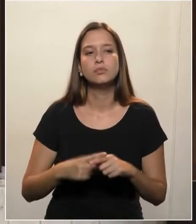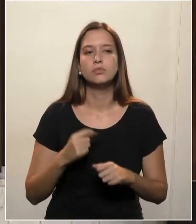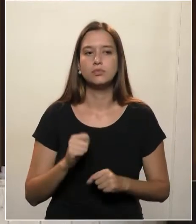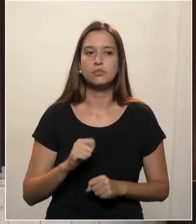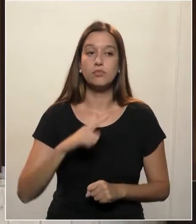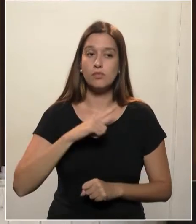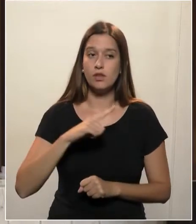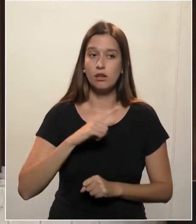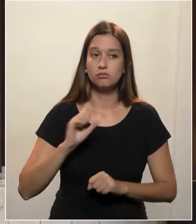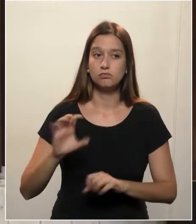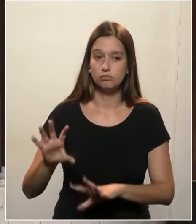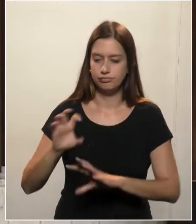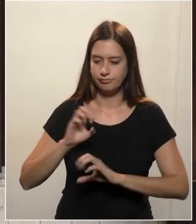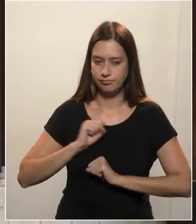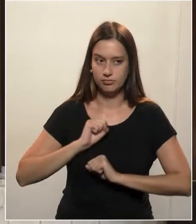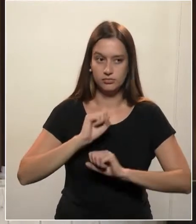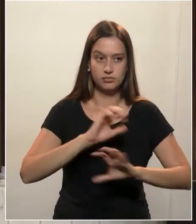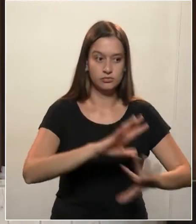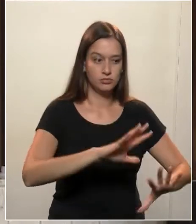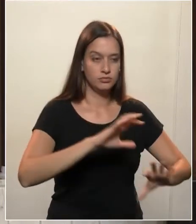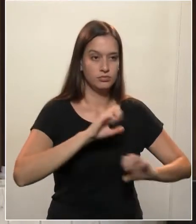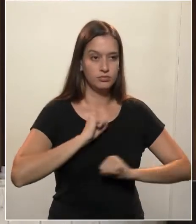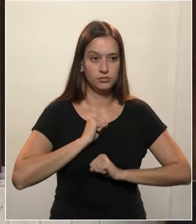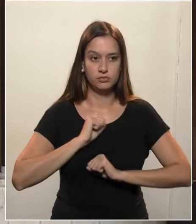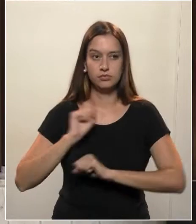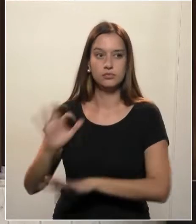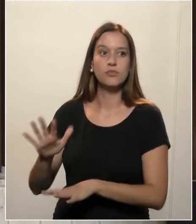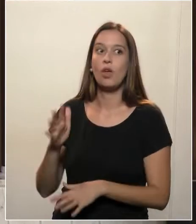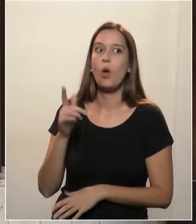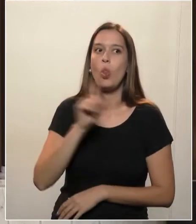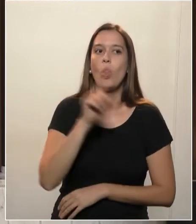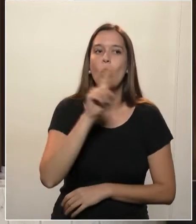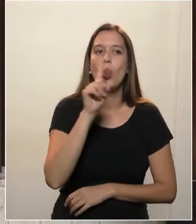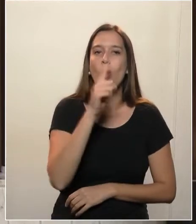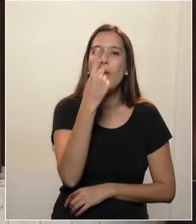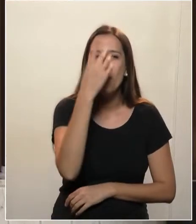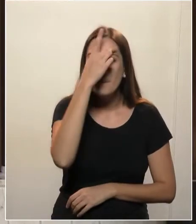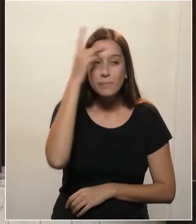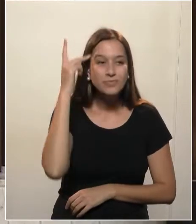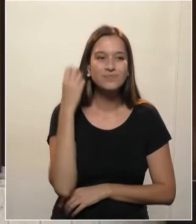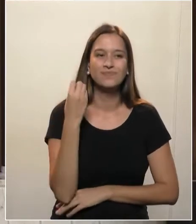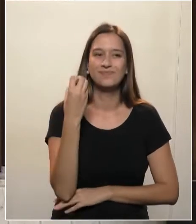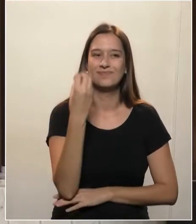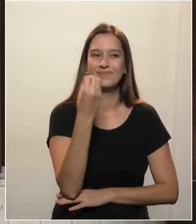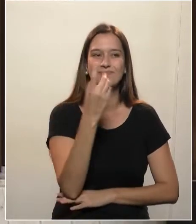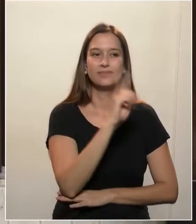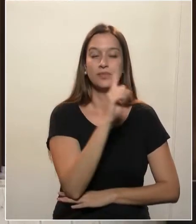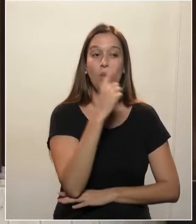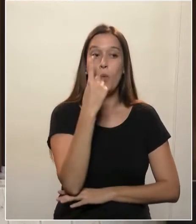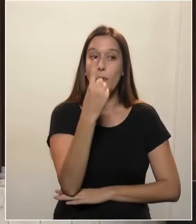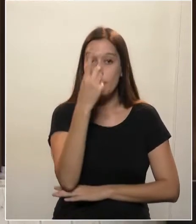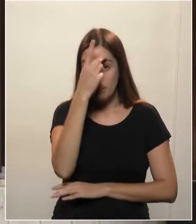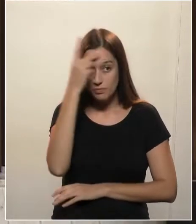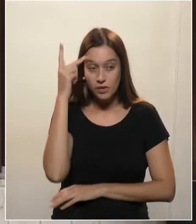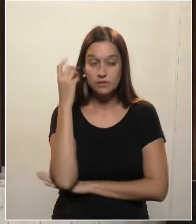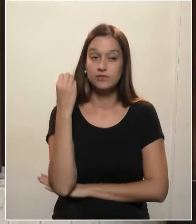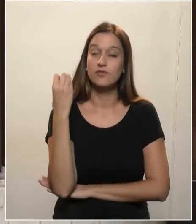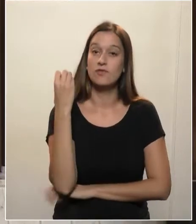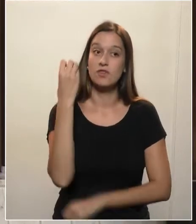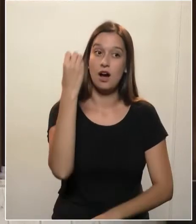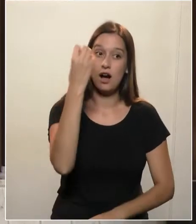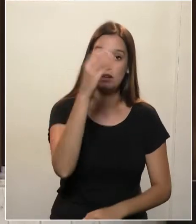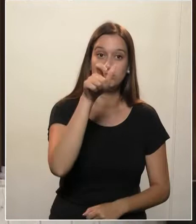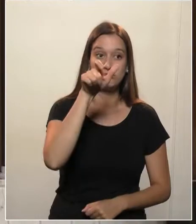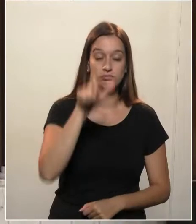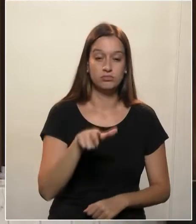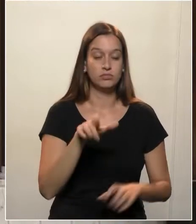mais a pessoa que veio de fora. Você tem a transmissão das pessoas que passam de uma